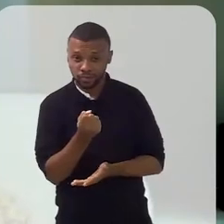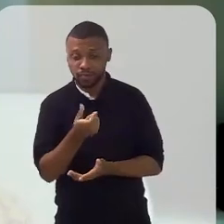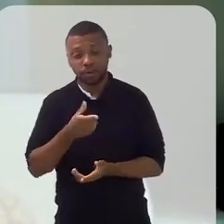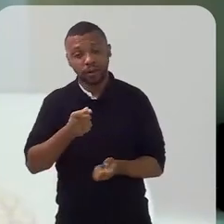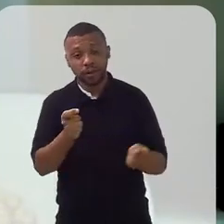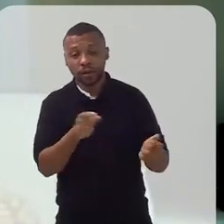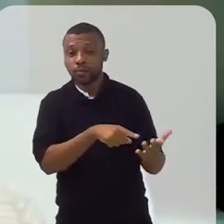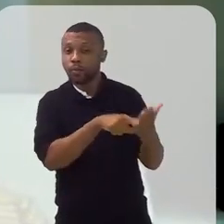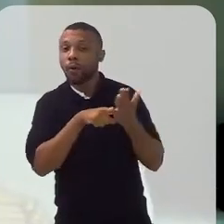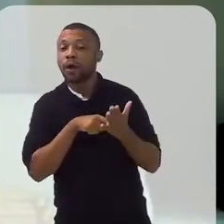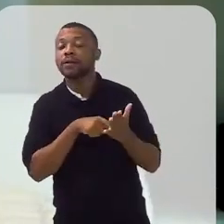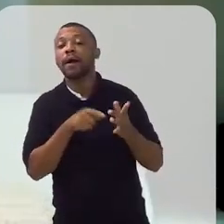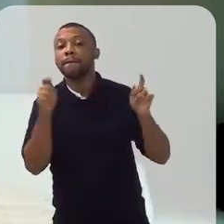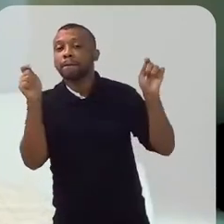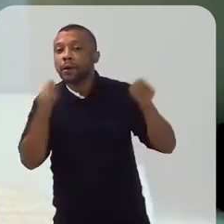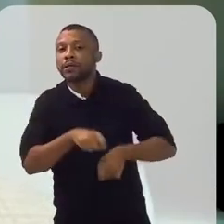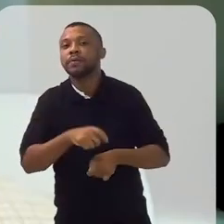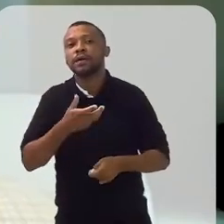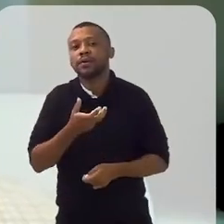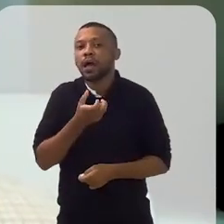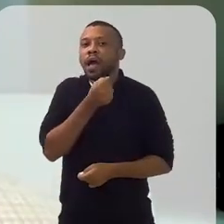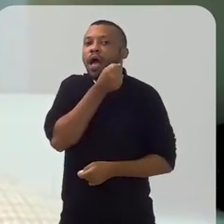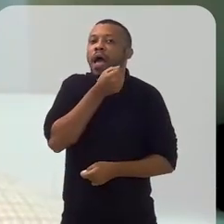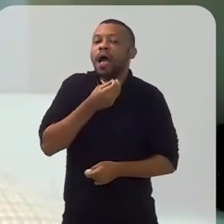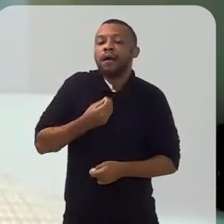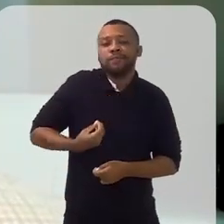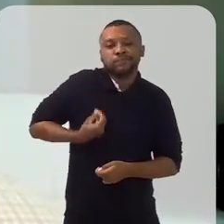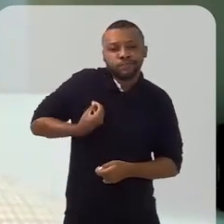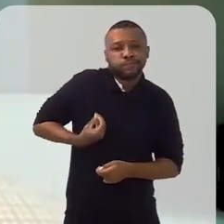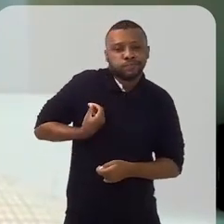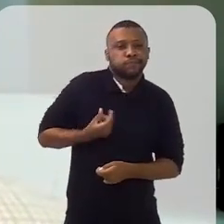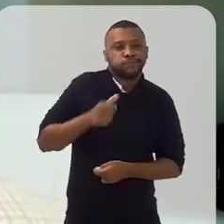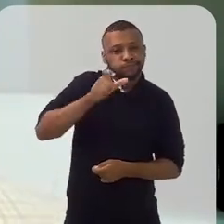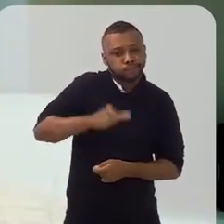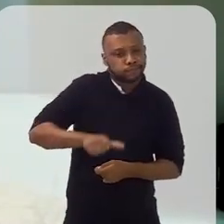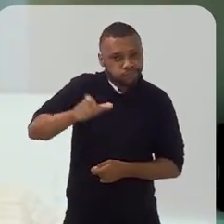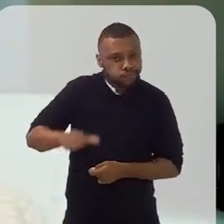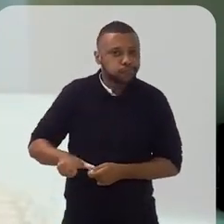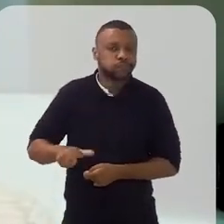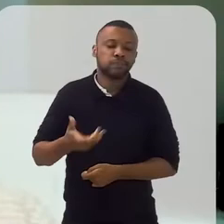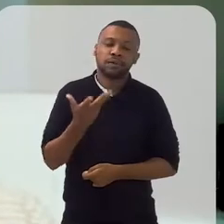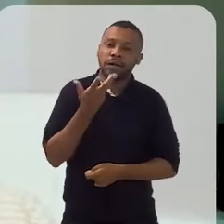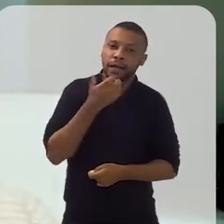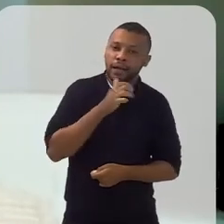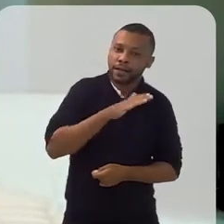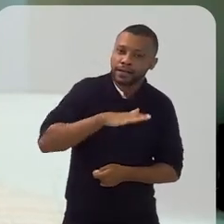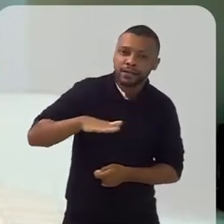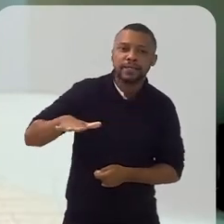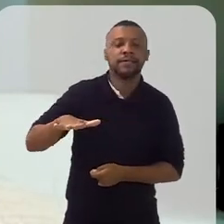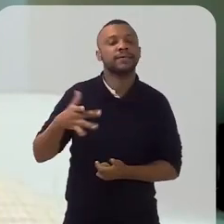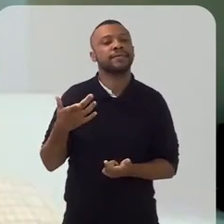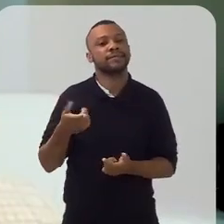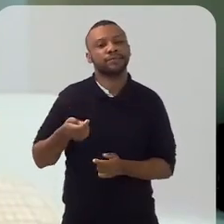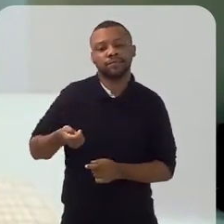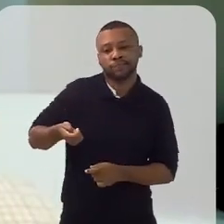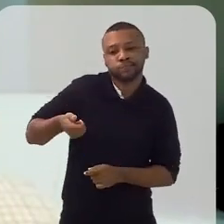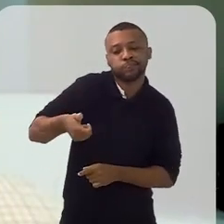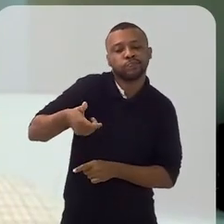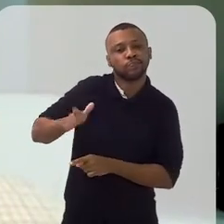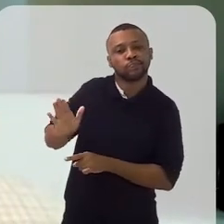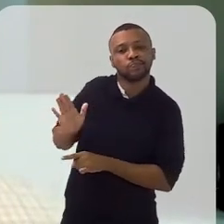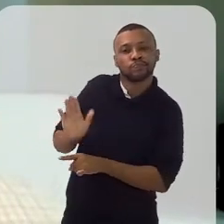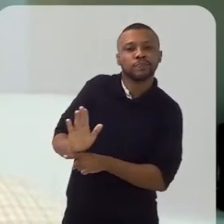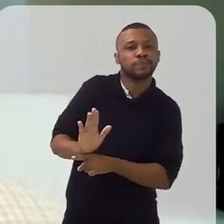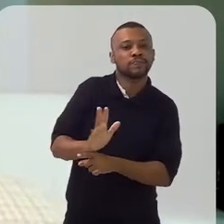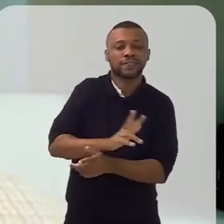a possibilidade de recuperação de muitas pessoas, de muitas crianças, de benefício